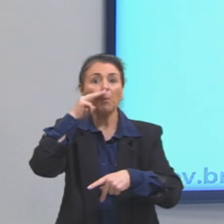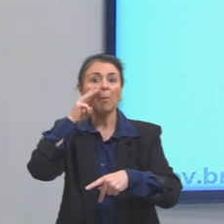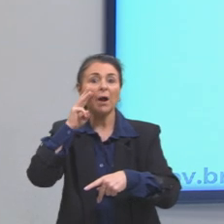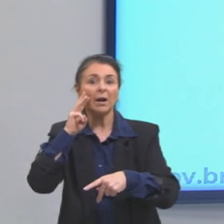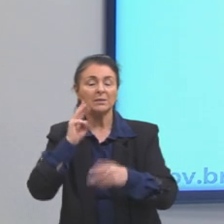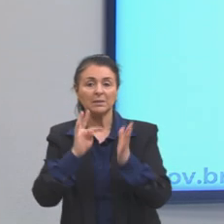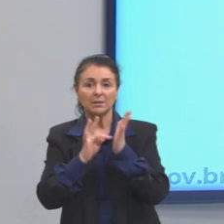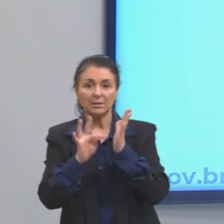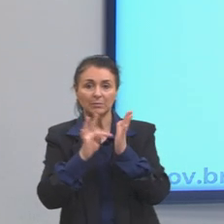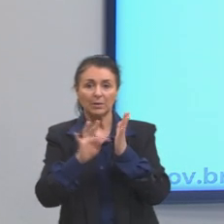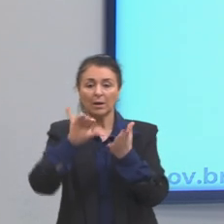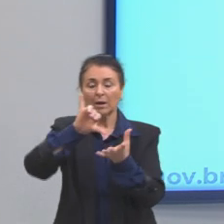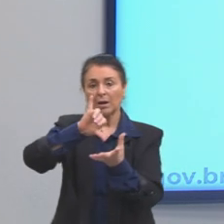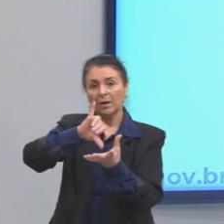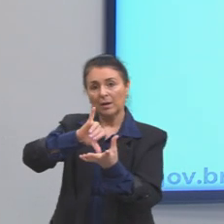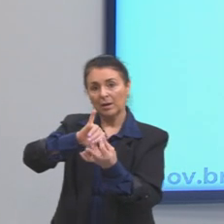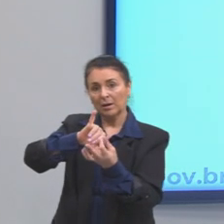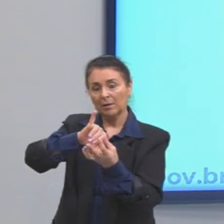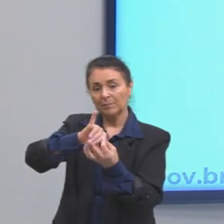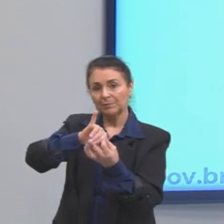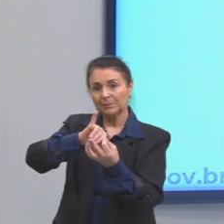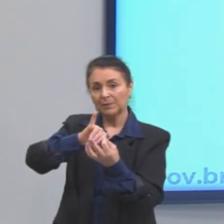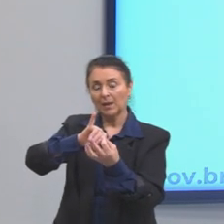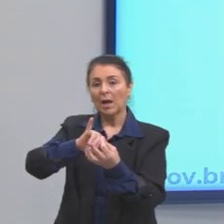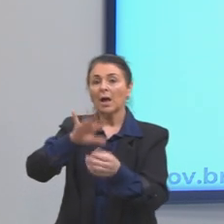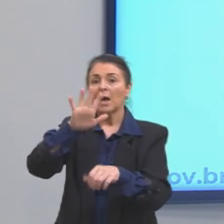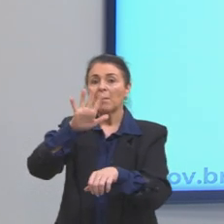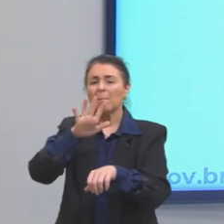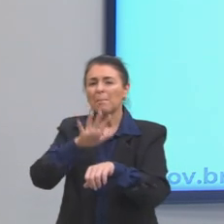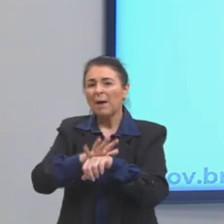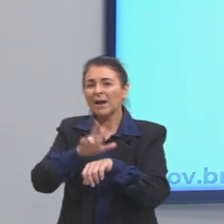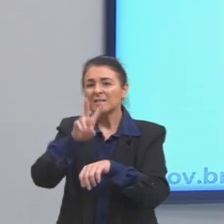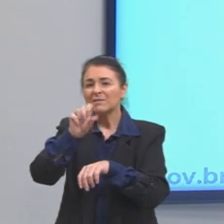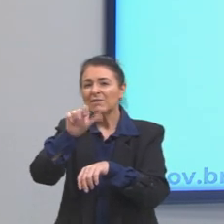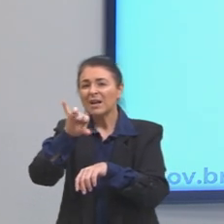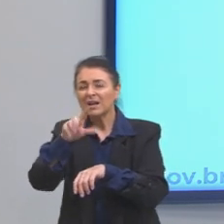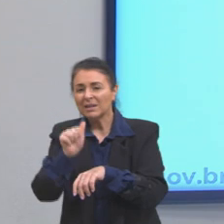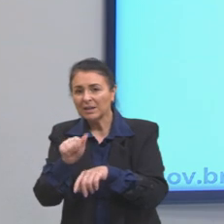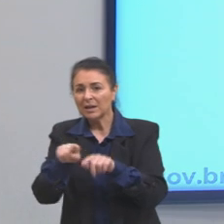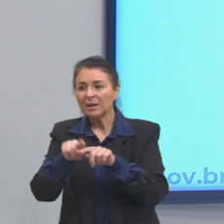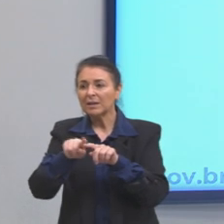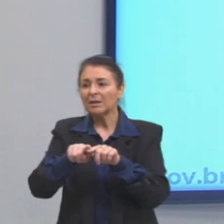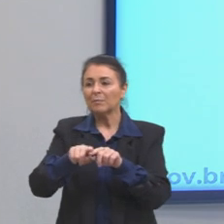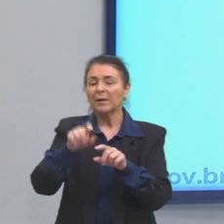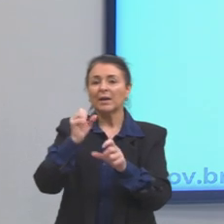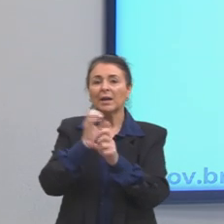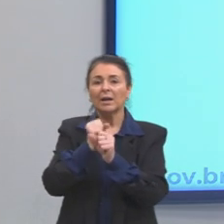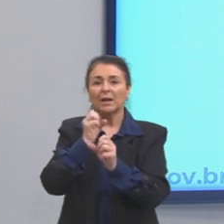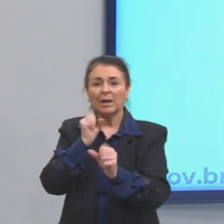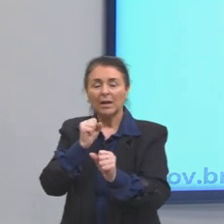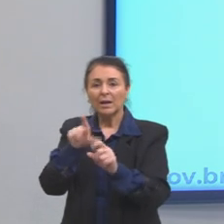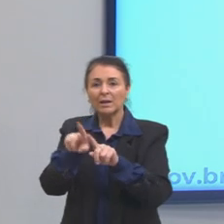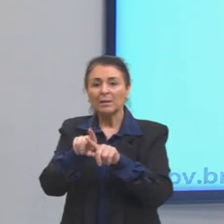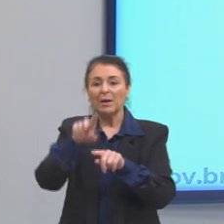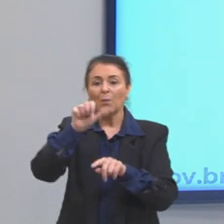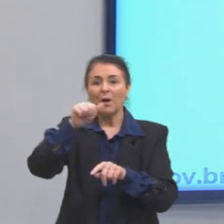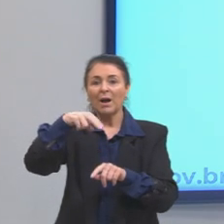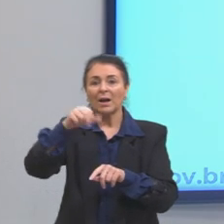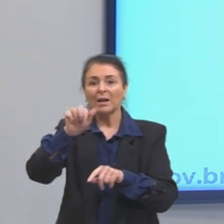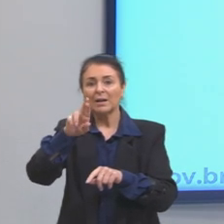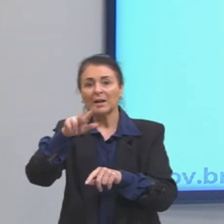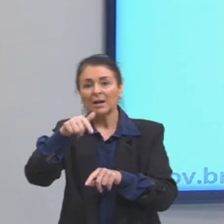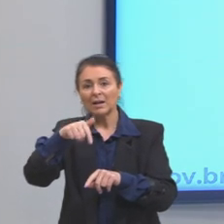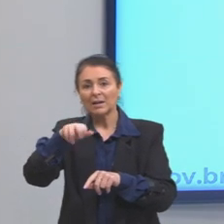Marxismo, capitalismo, mais-valia e anarquismo. A resposta correta é o anarquismo, que o